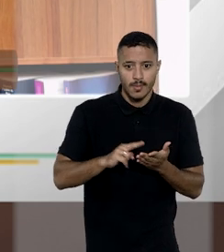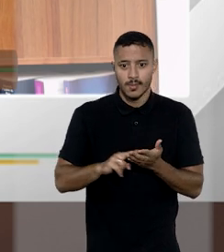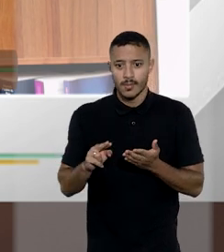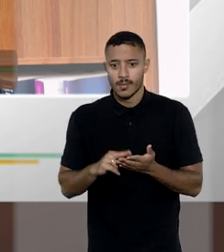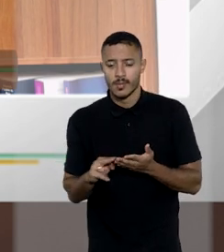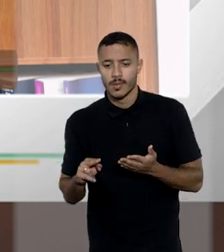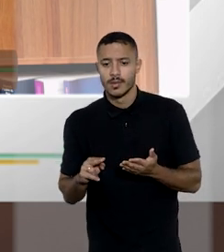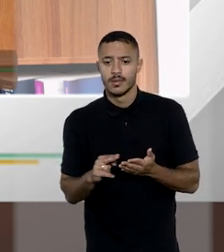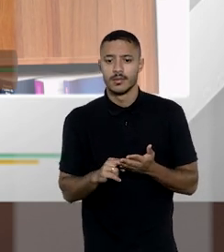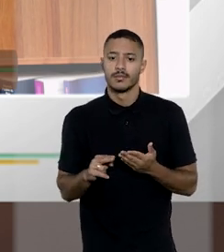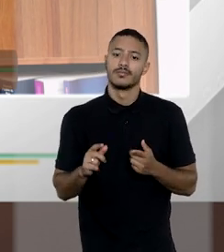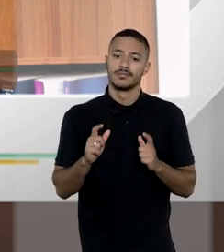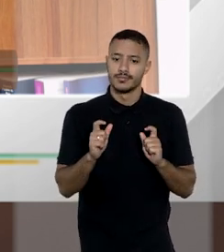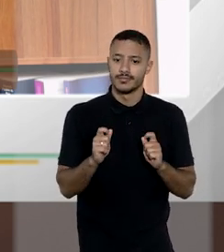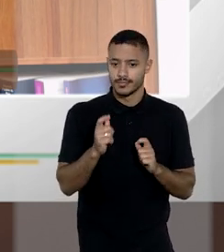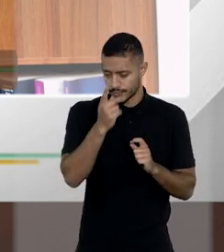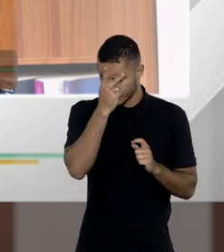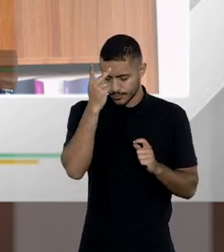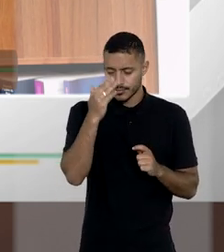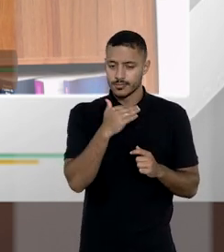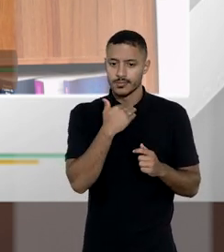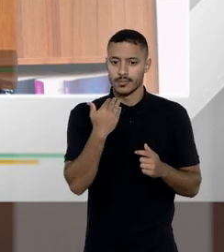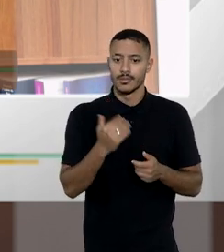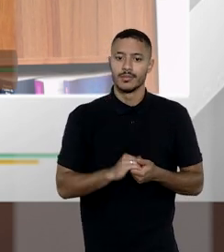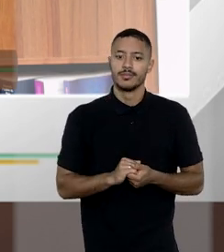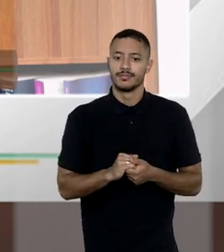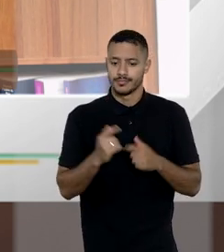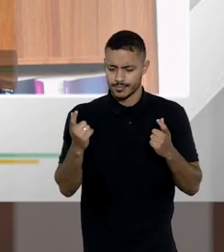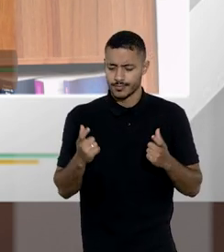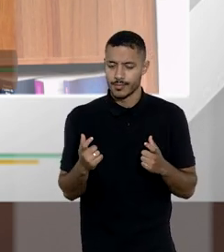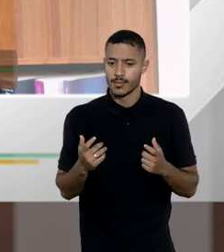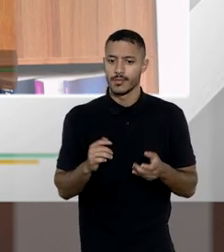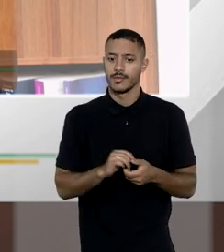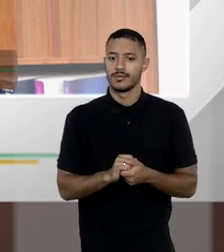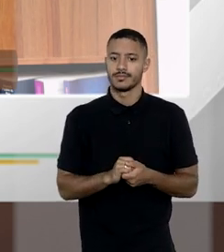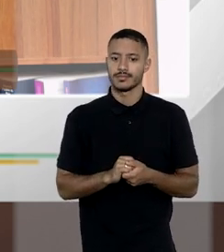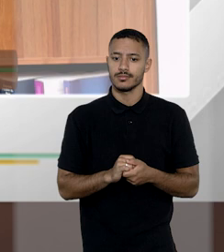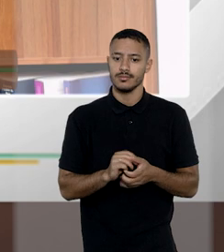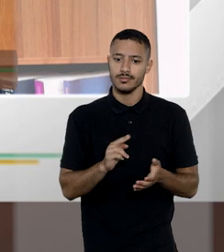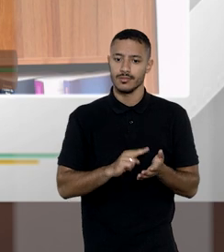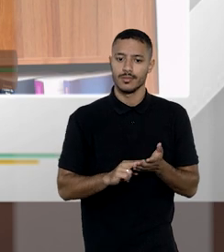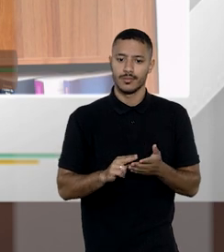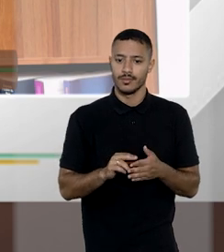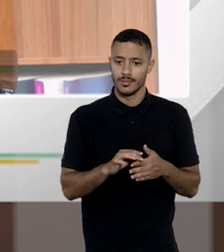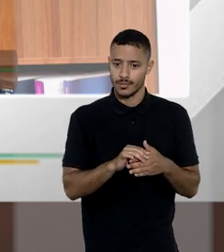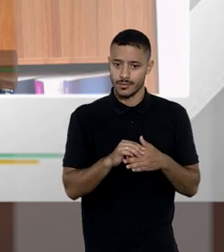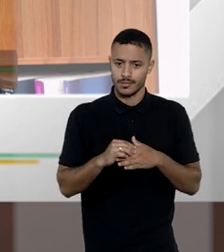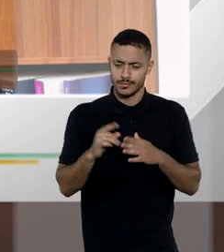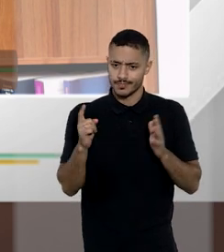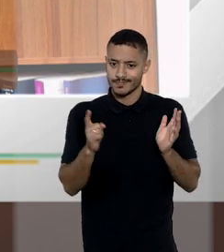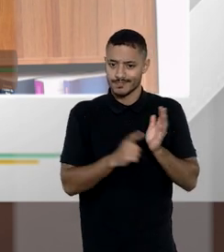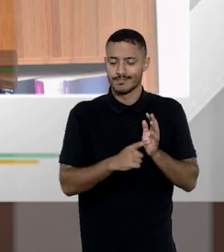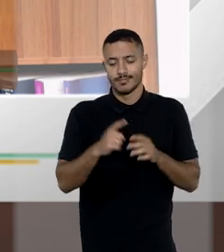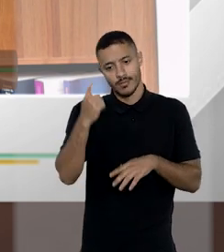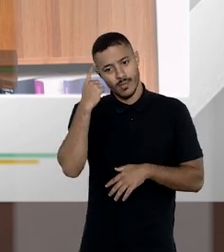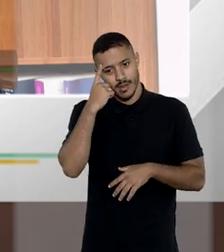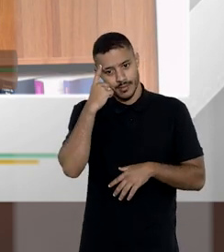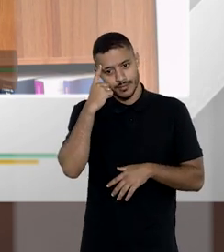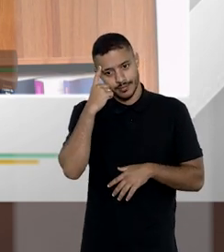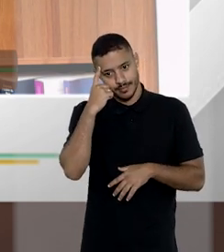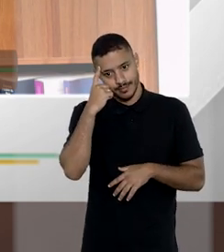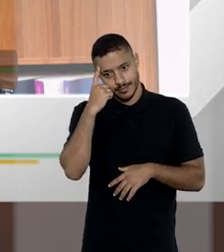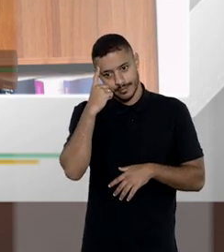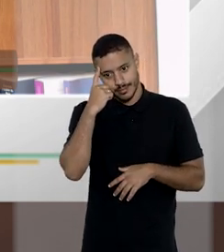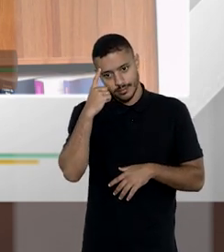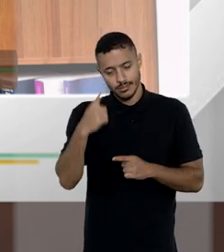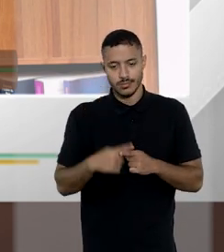ali as mensagens com o falecido e aqui até esse ato falho das cartas vem um ponto a pensar